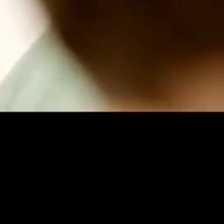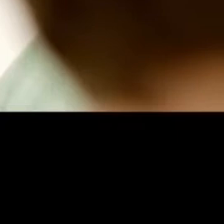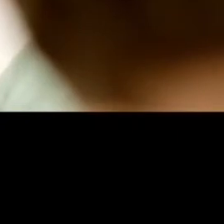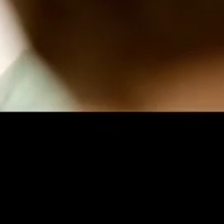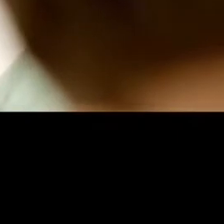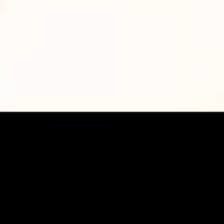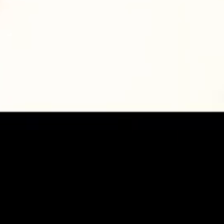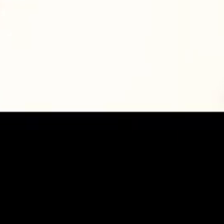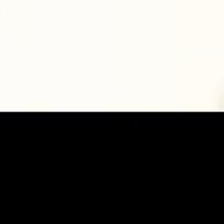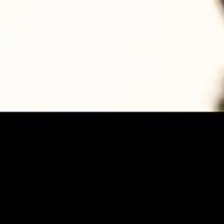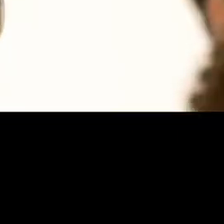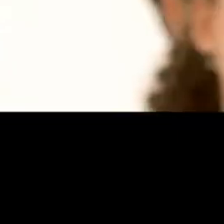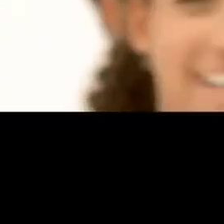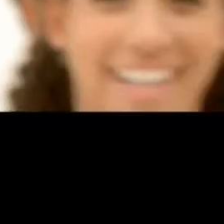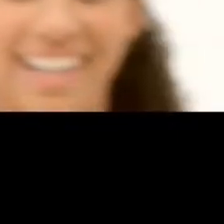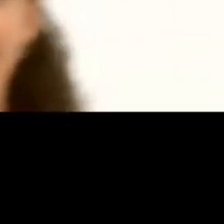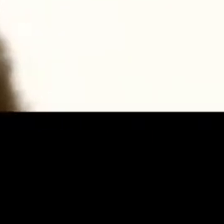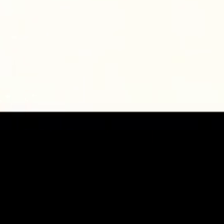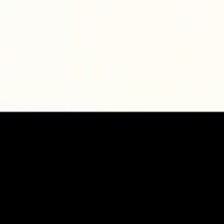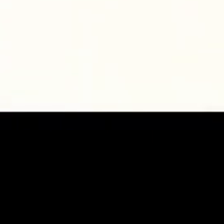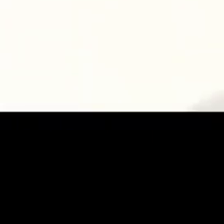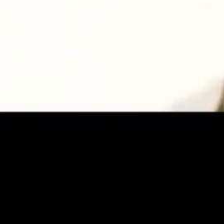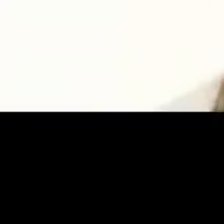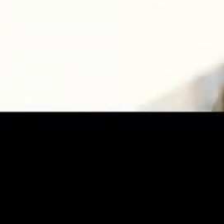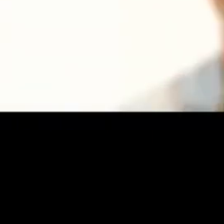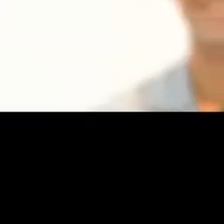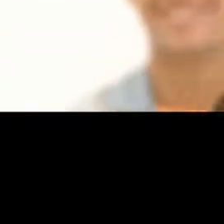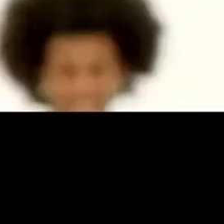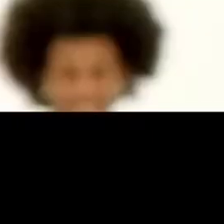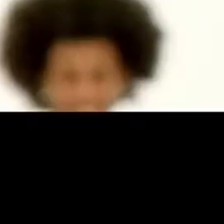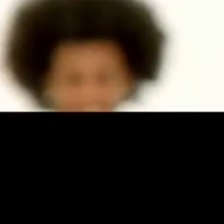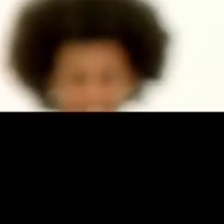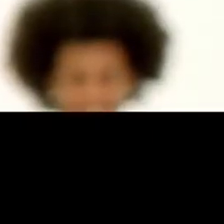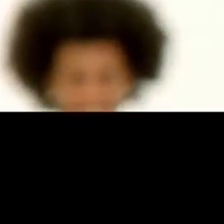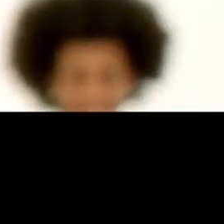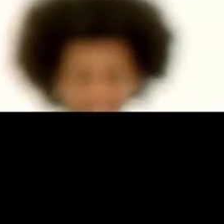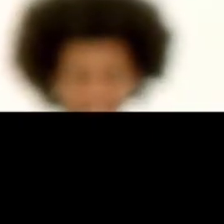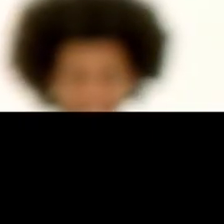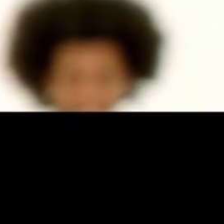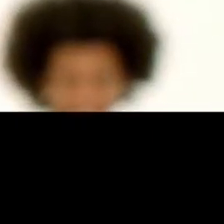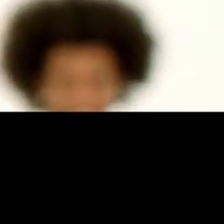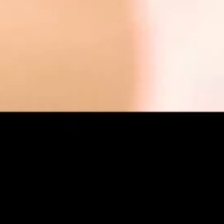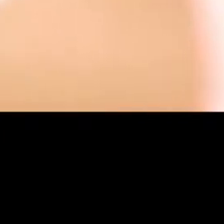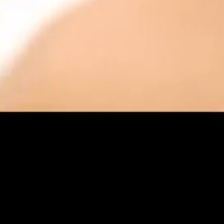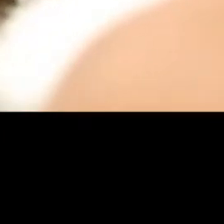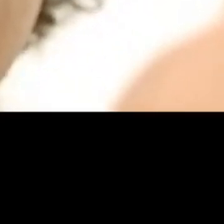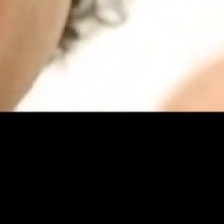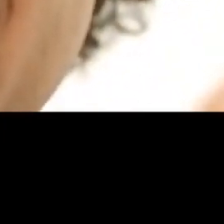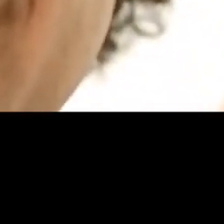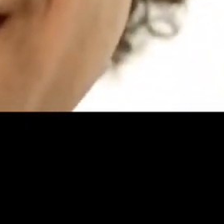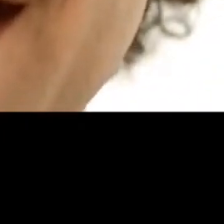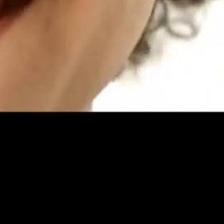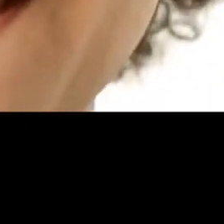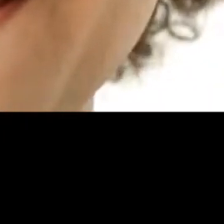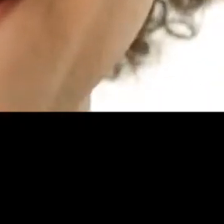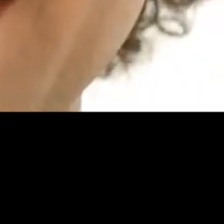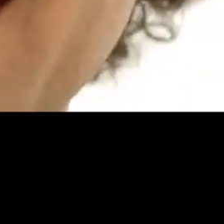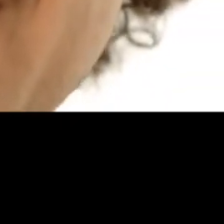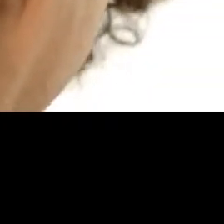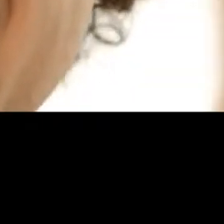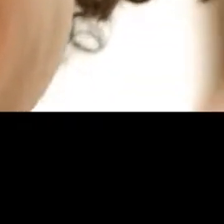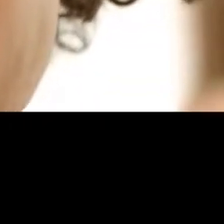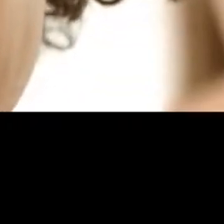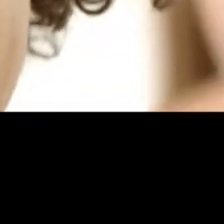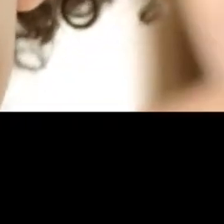o interesse da maioria. É o que o Ministério da Educação está fazendo para transformar a educação. Ouvindo pais, alunos e professores,